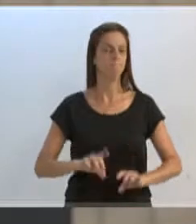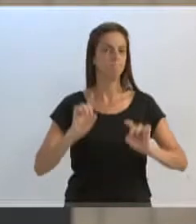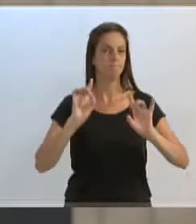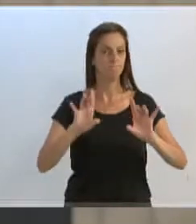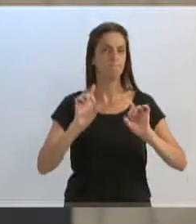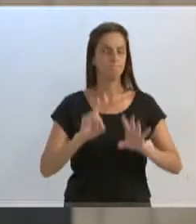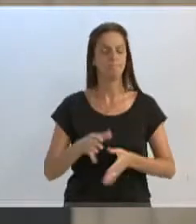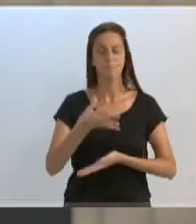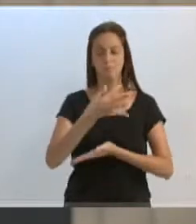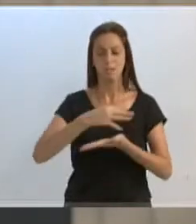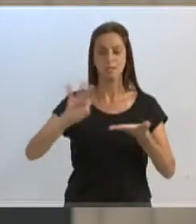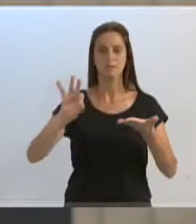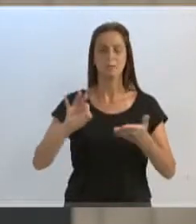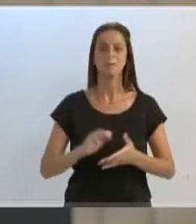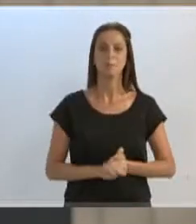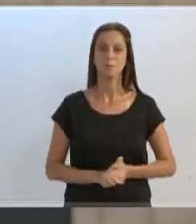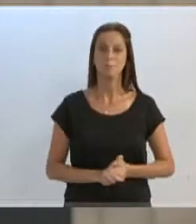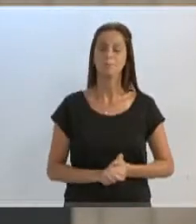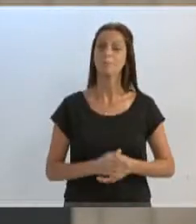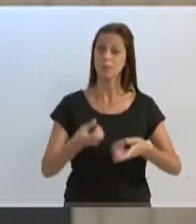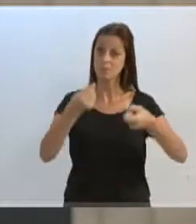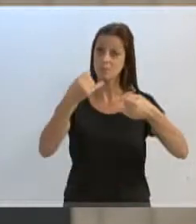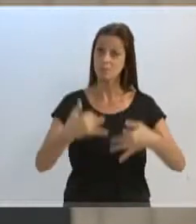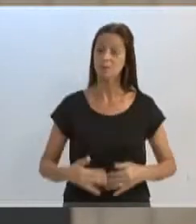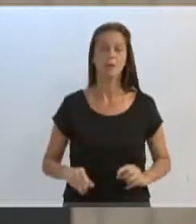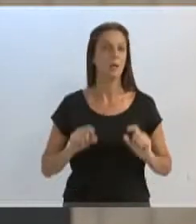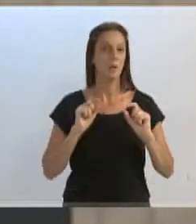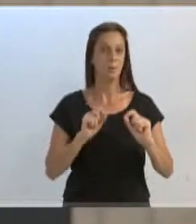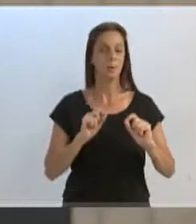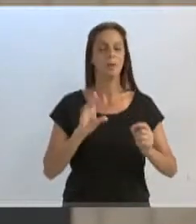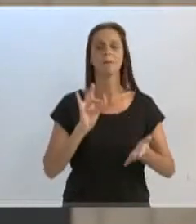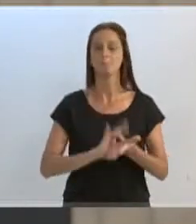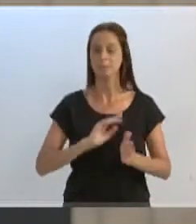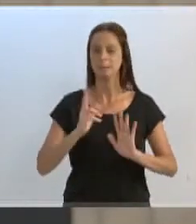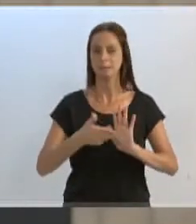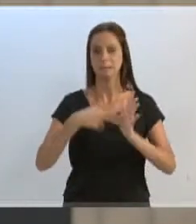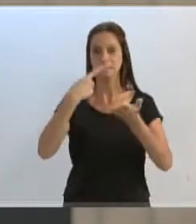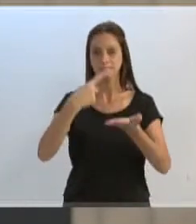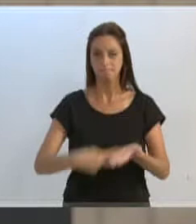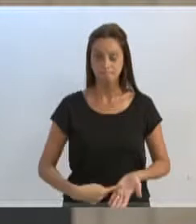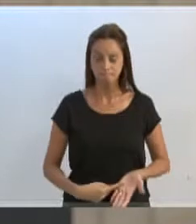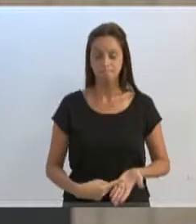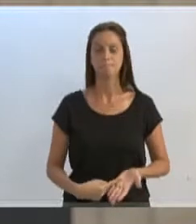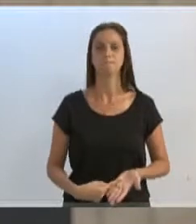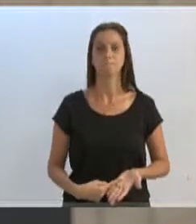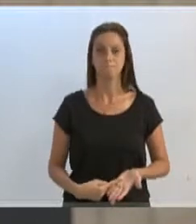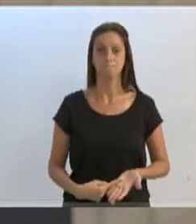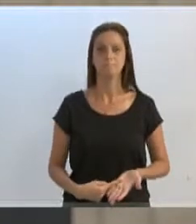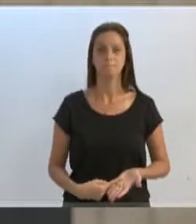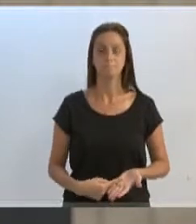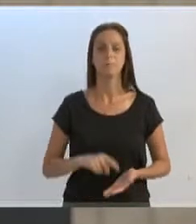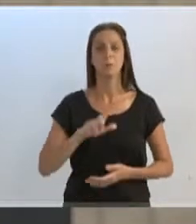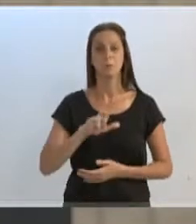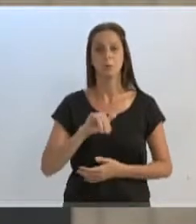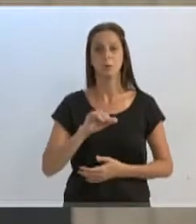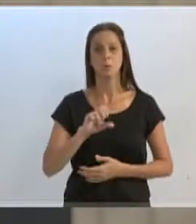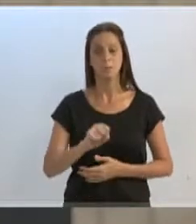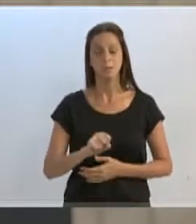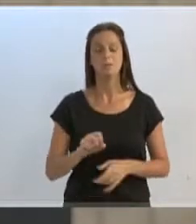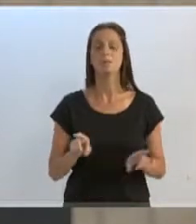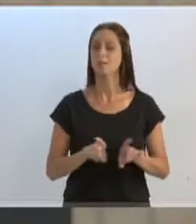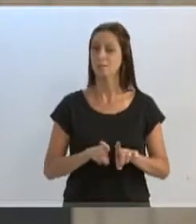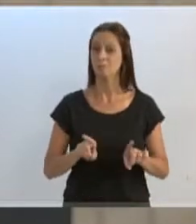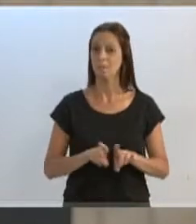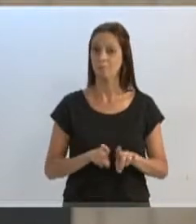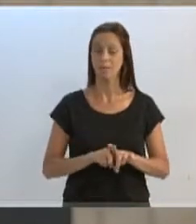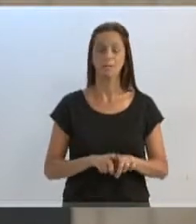dessa assinatura, e aqui destacar realmente o comprometimento que existe do Carlos Maia, mas também